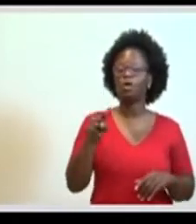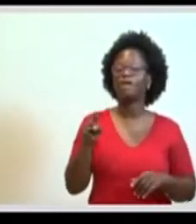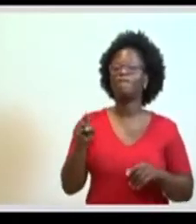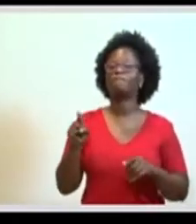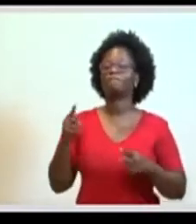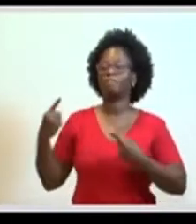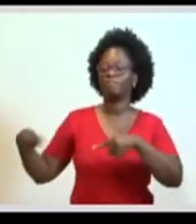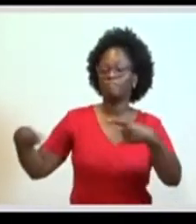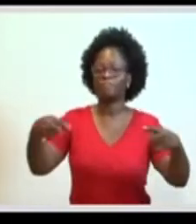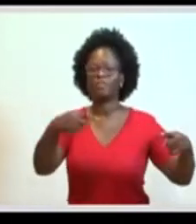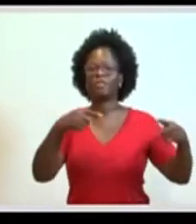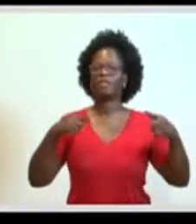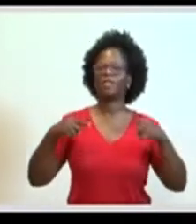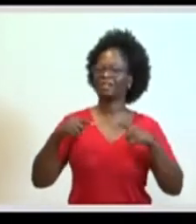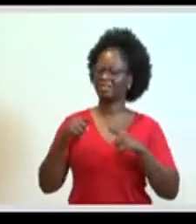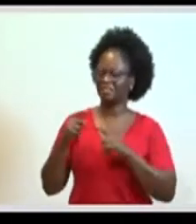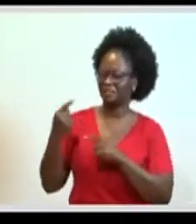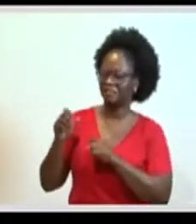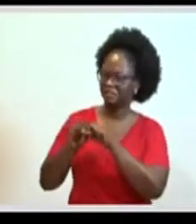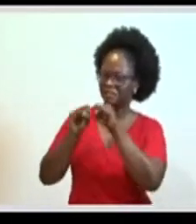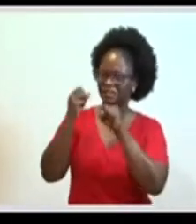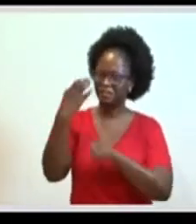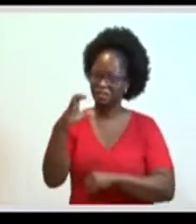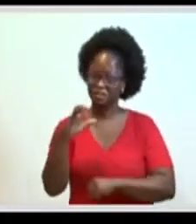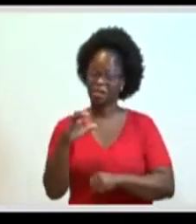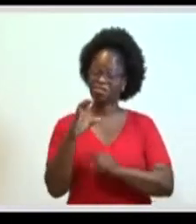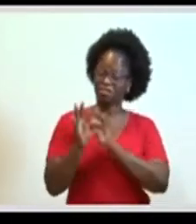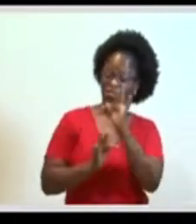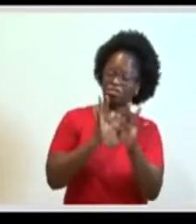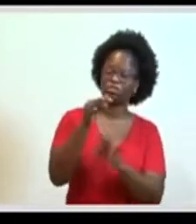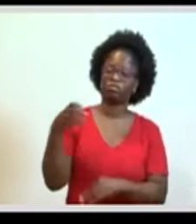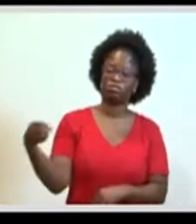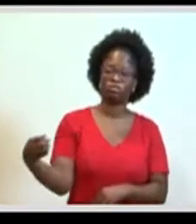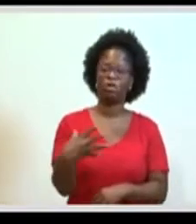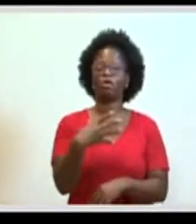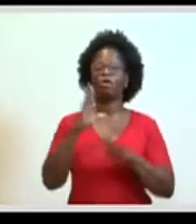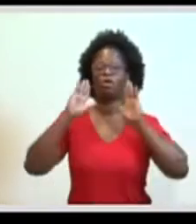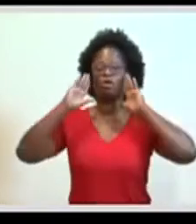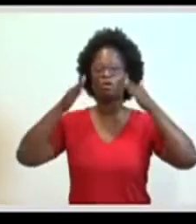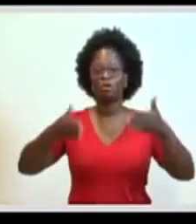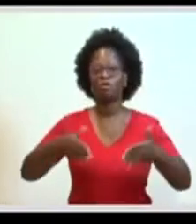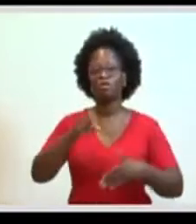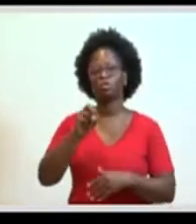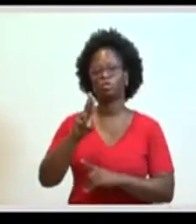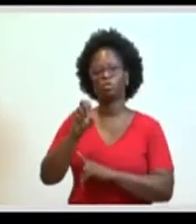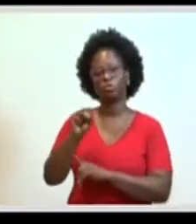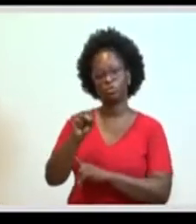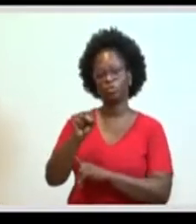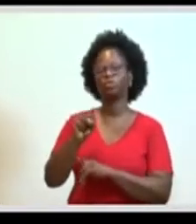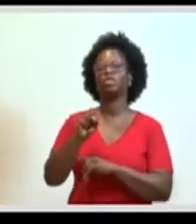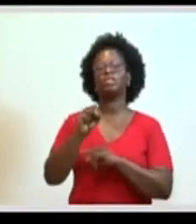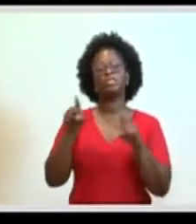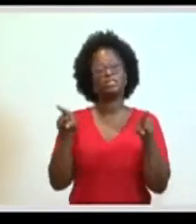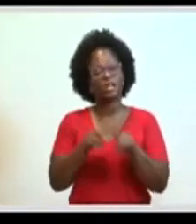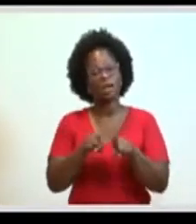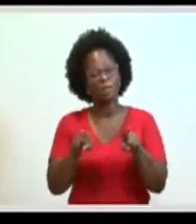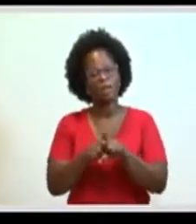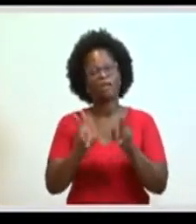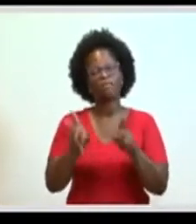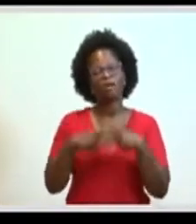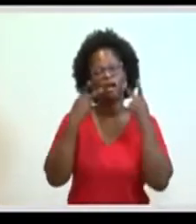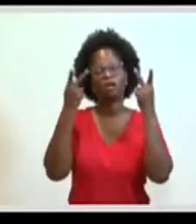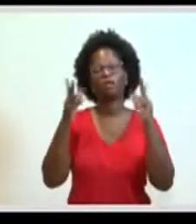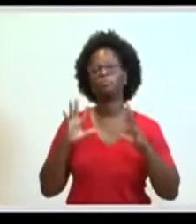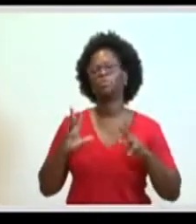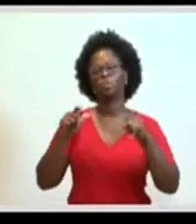articulação do sistema de ciência, tecnologia e inovação voltado para o nosso sistema único de saúde. Falamos também de